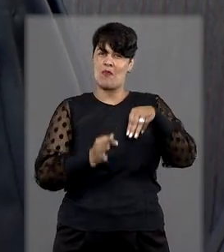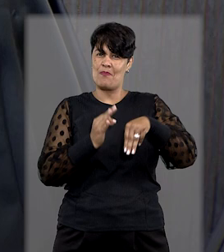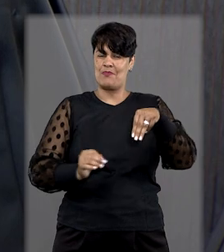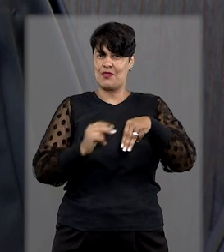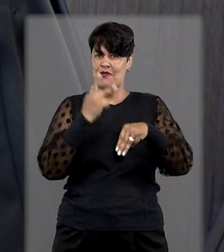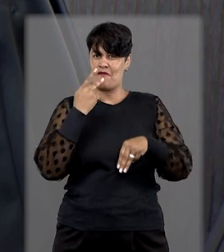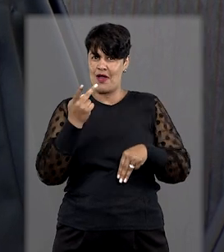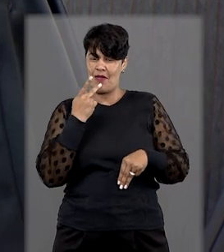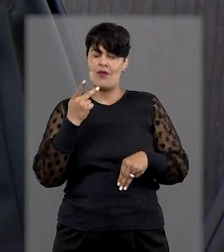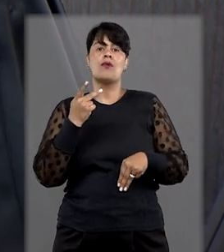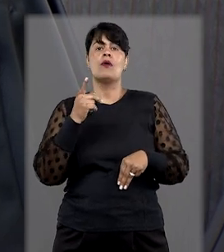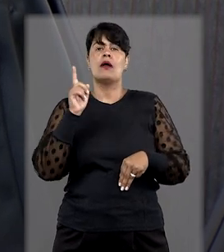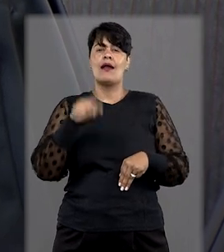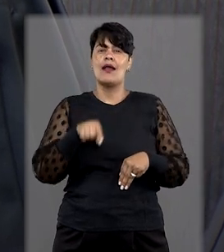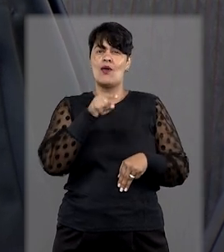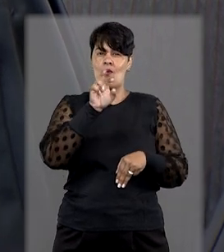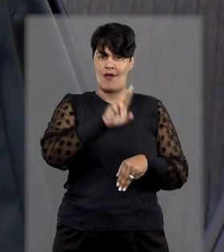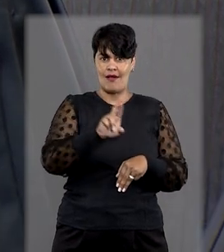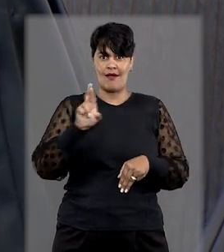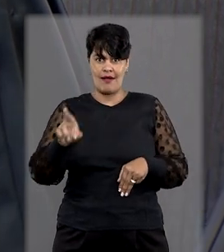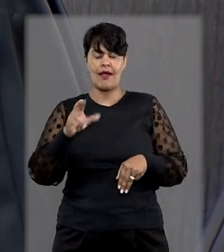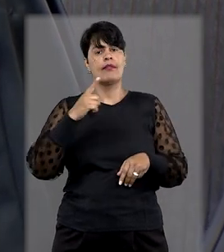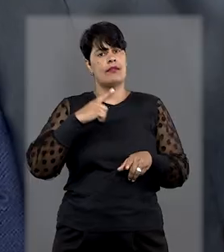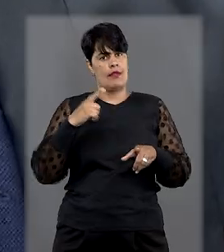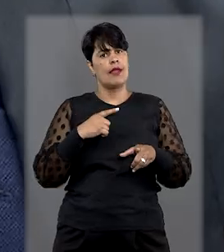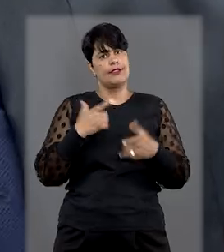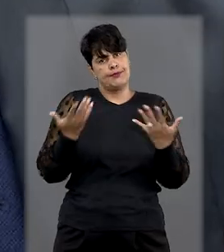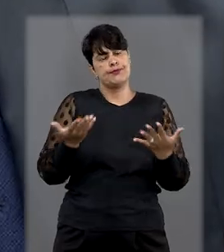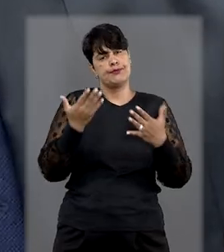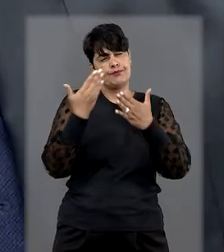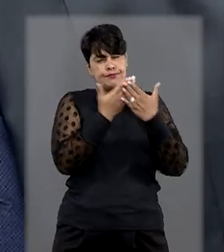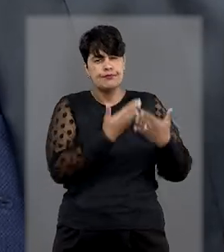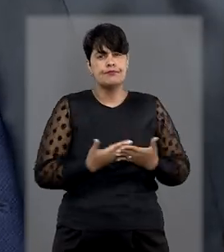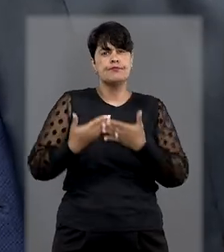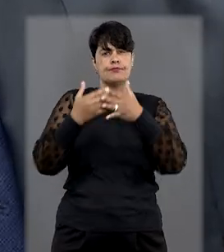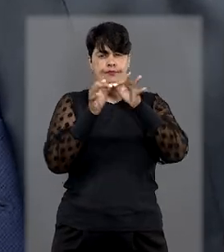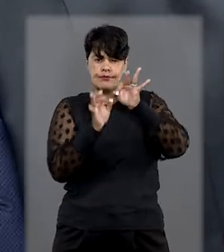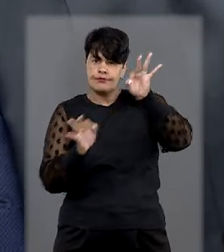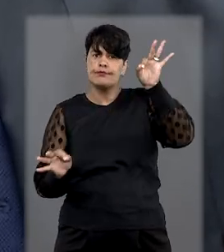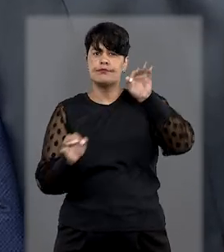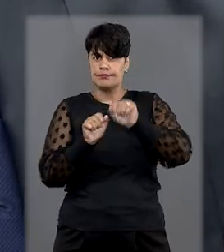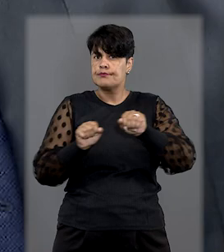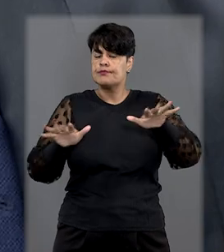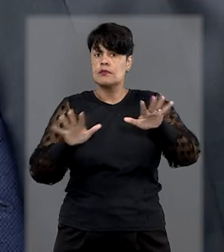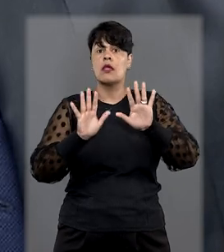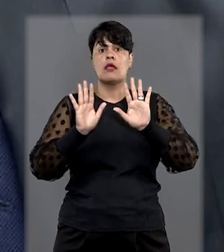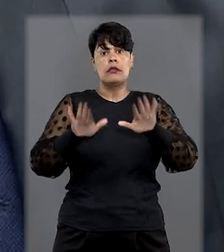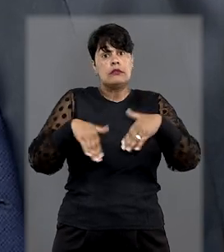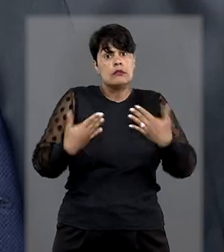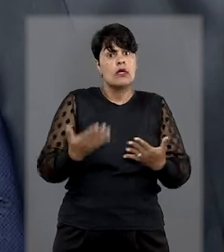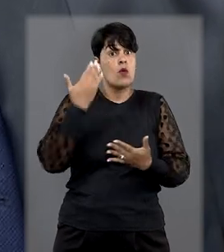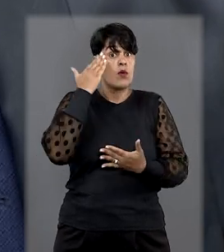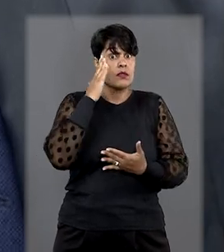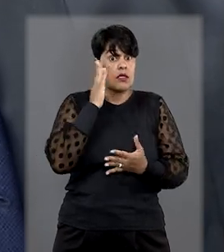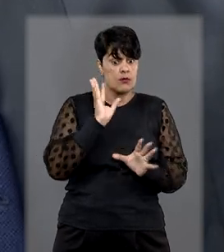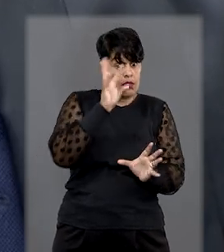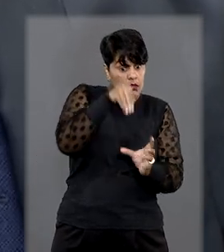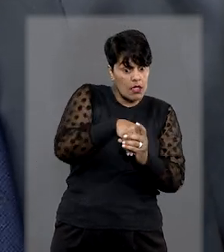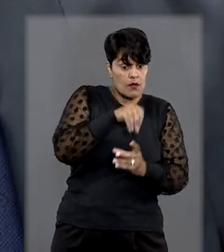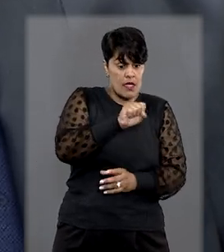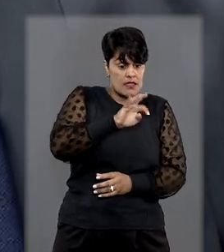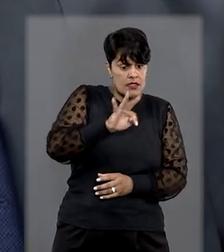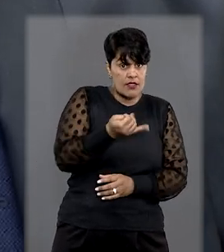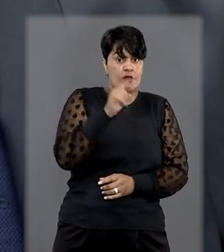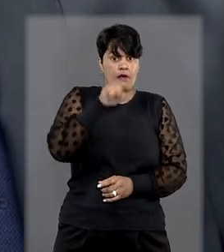recurso repetitivo contém argumentação abrangente. E, por isso, o entendimento passou a ser aplicado no STJ por